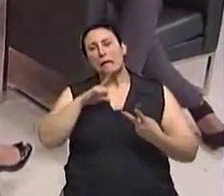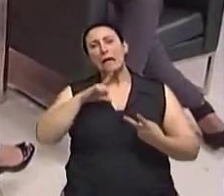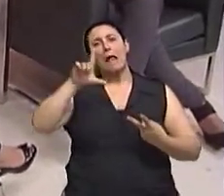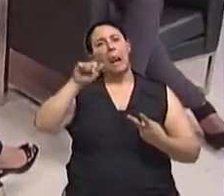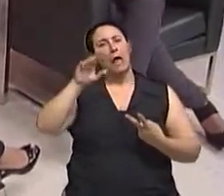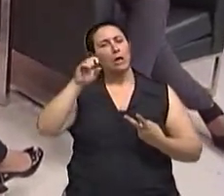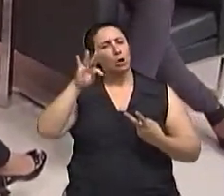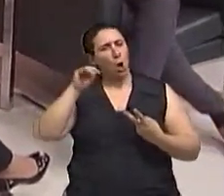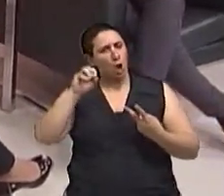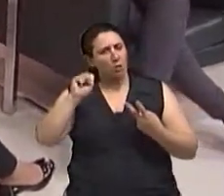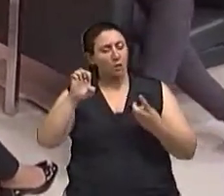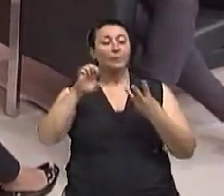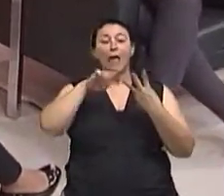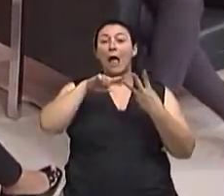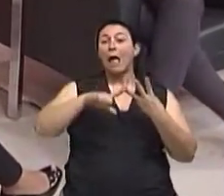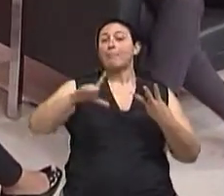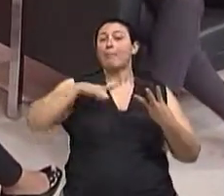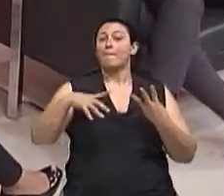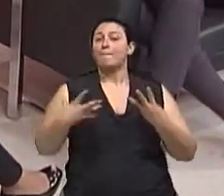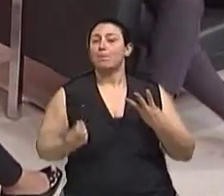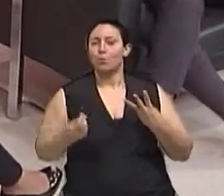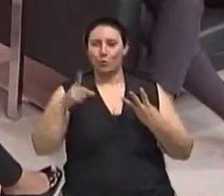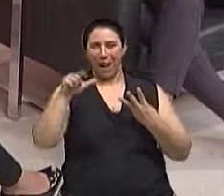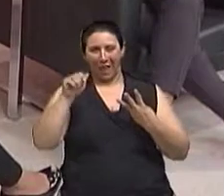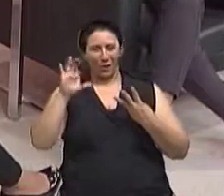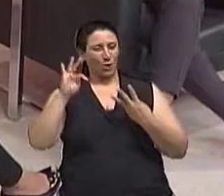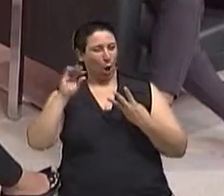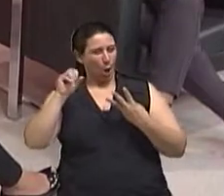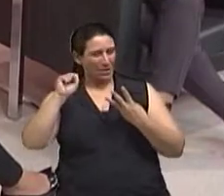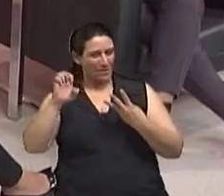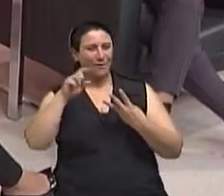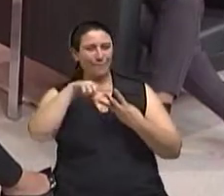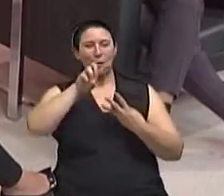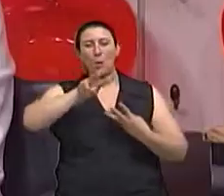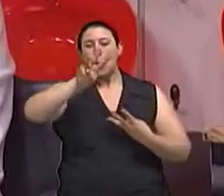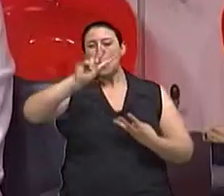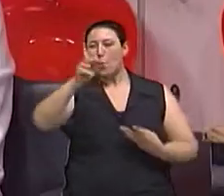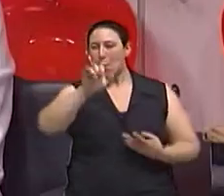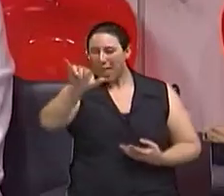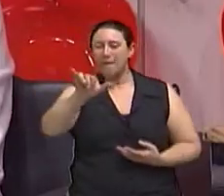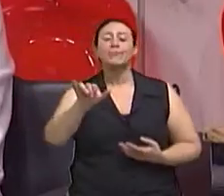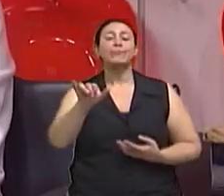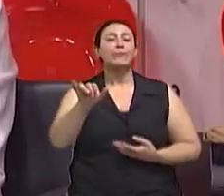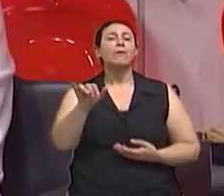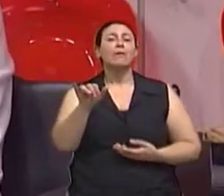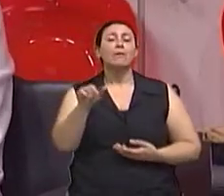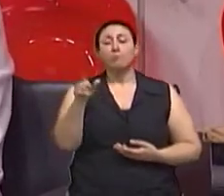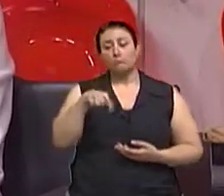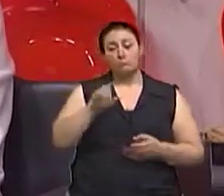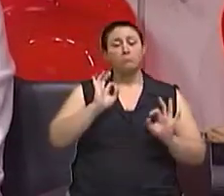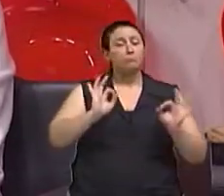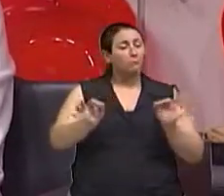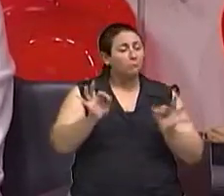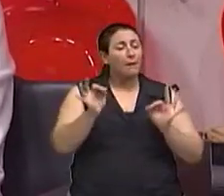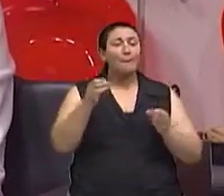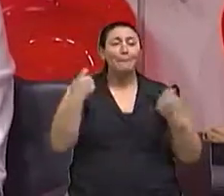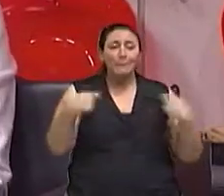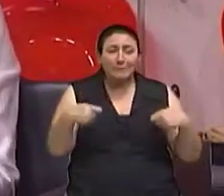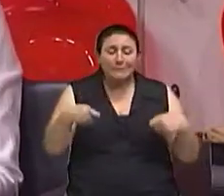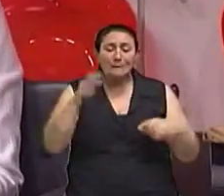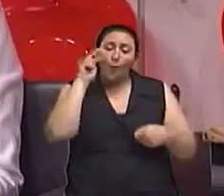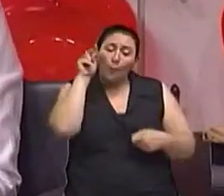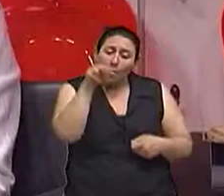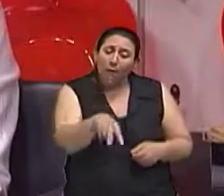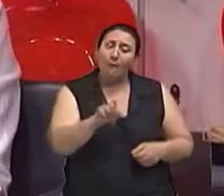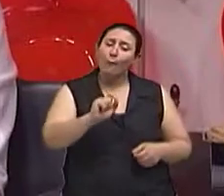complementação ali. sempre há necessidade de um profissional capacitado para poder fazer essa indicação. E